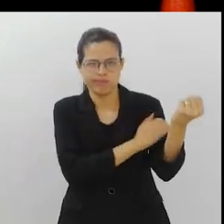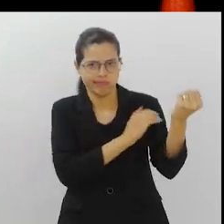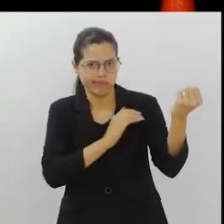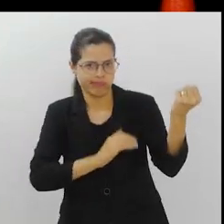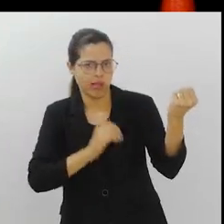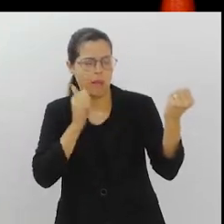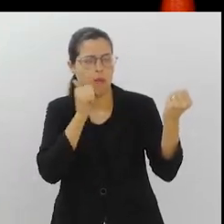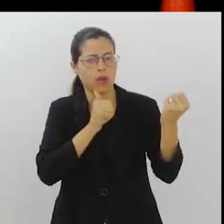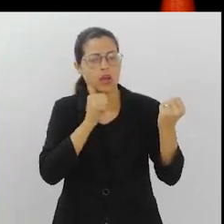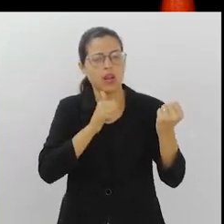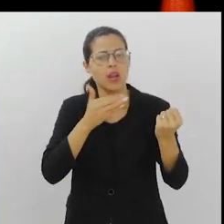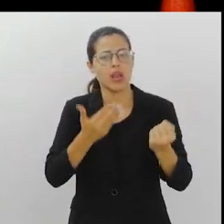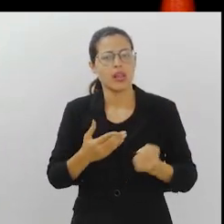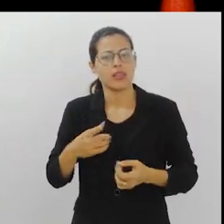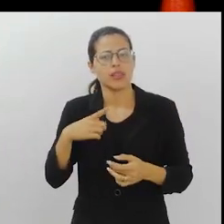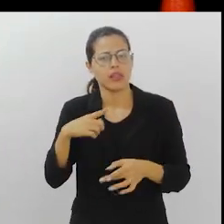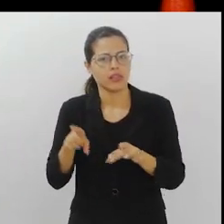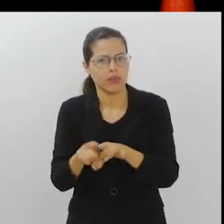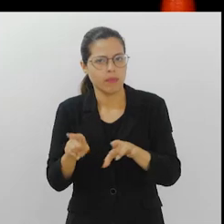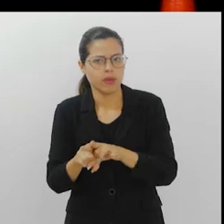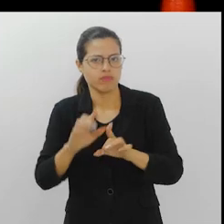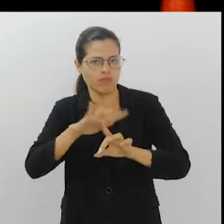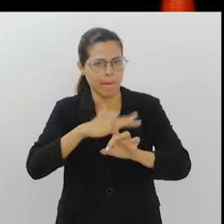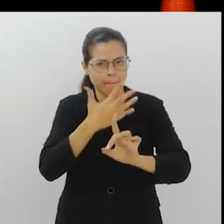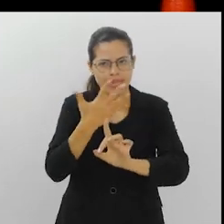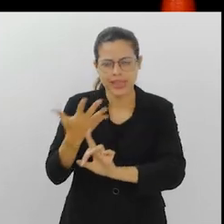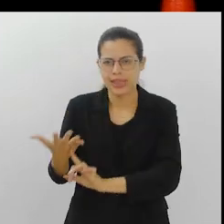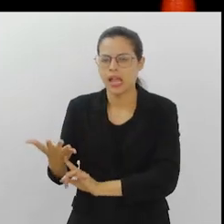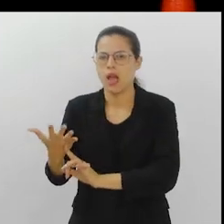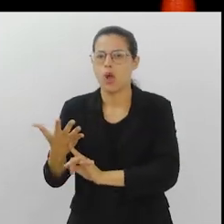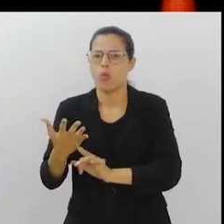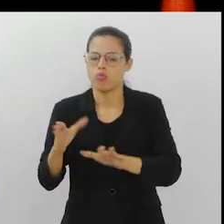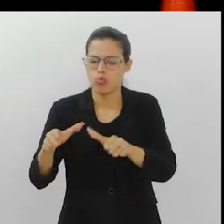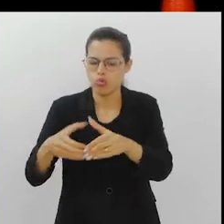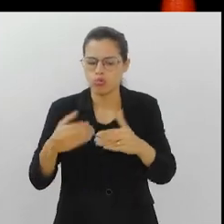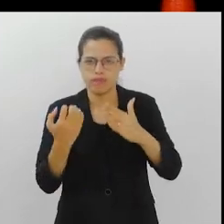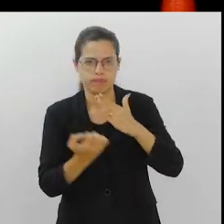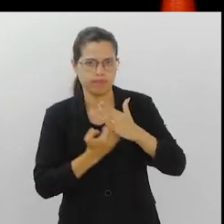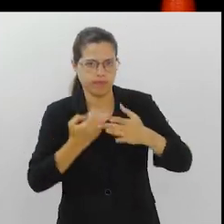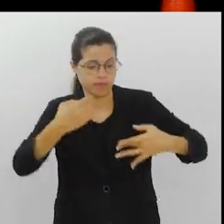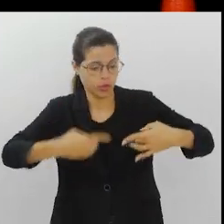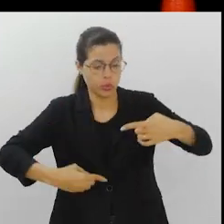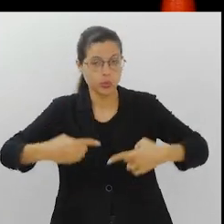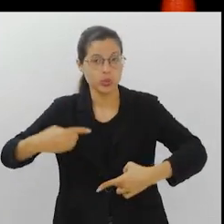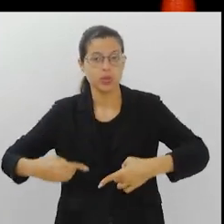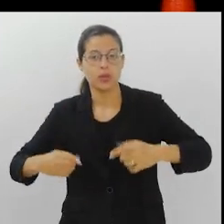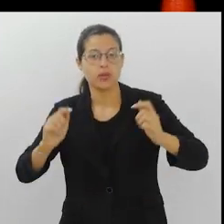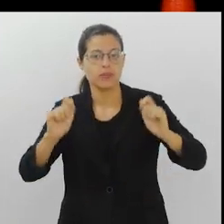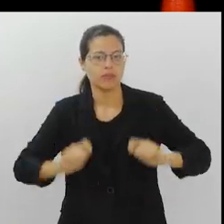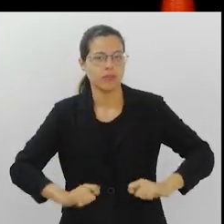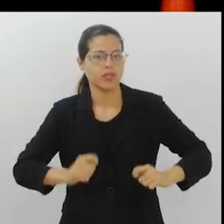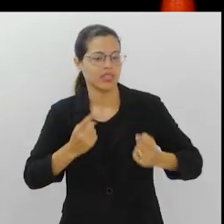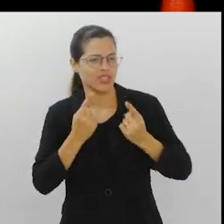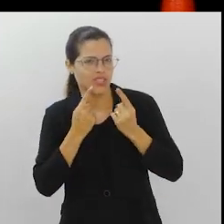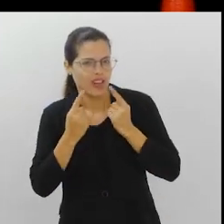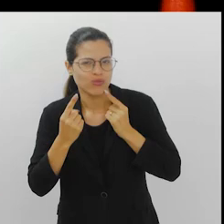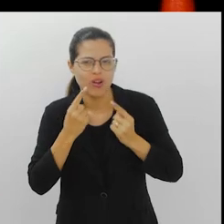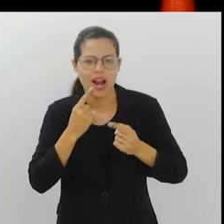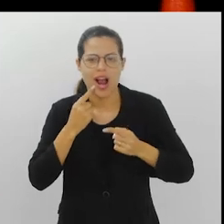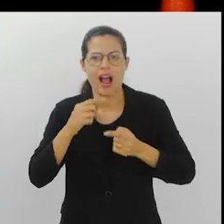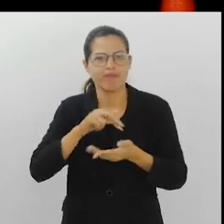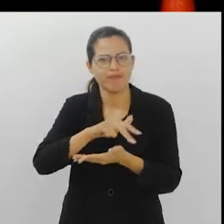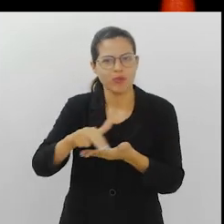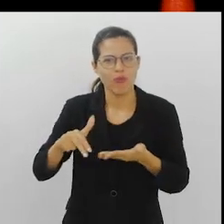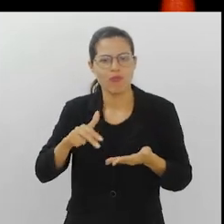empoderamento feminino, você tem grupo que vai discutir a questão ambiental, você tem grupo que discutir a questão empresarial. Então, a possibilidade de você dialogar com